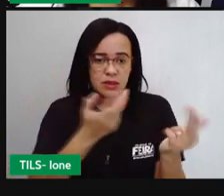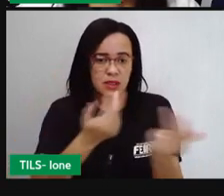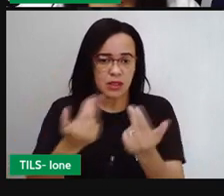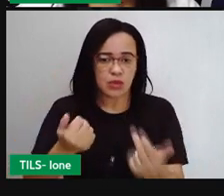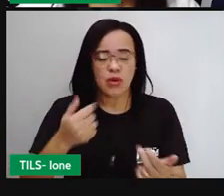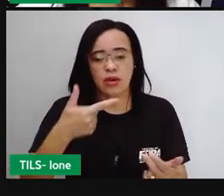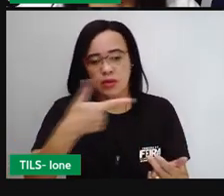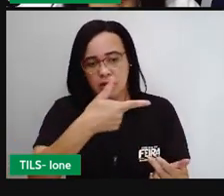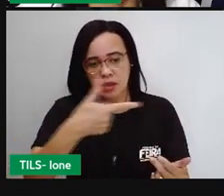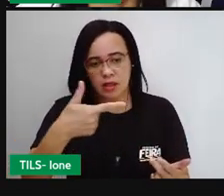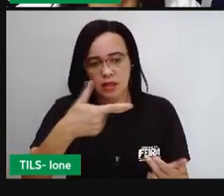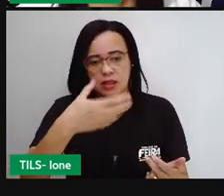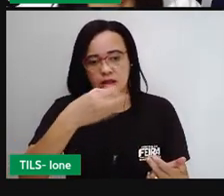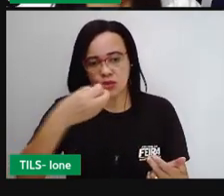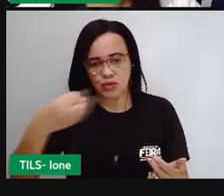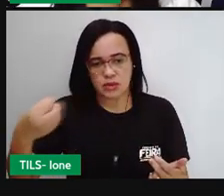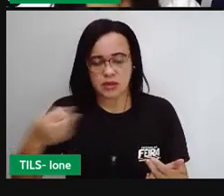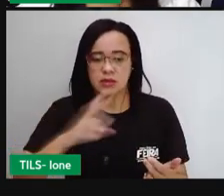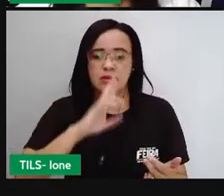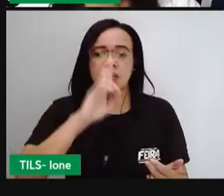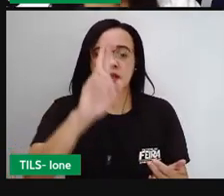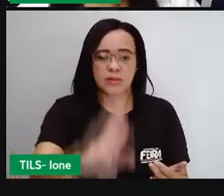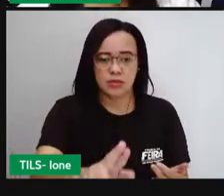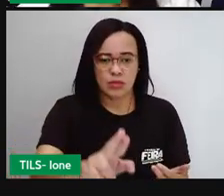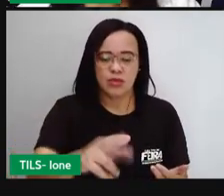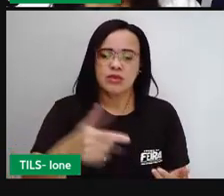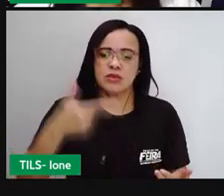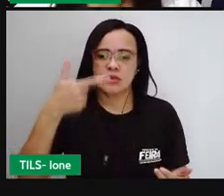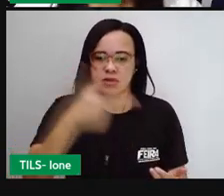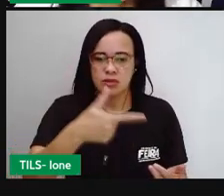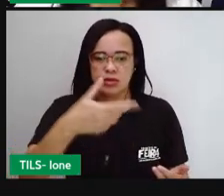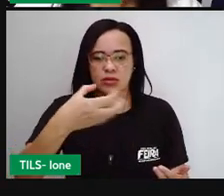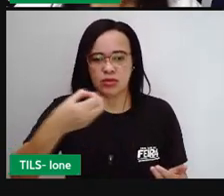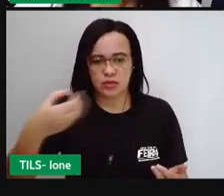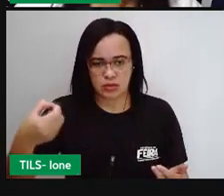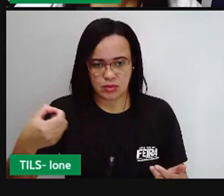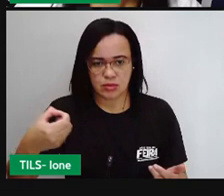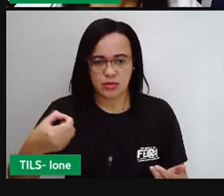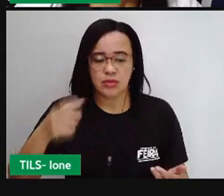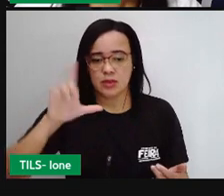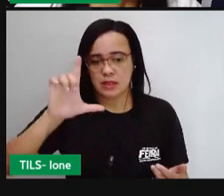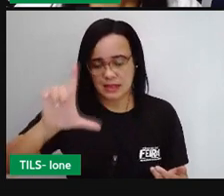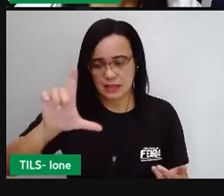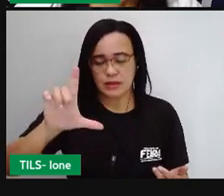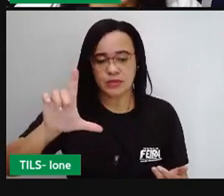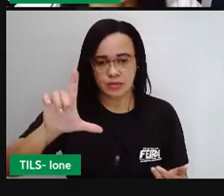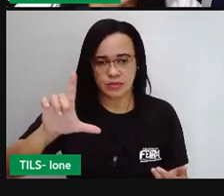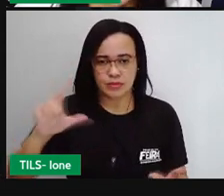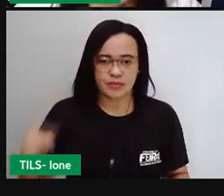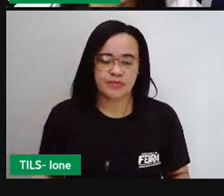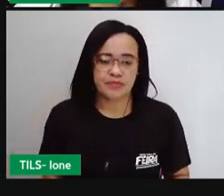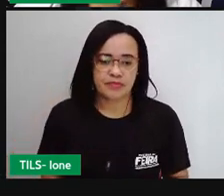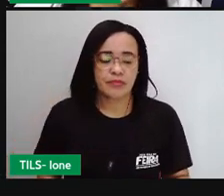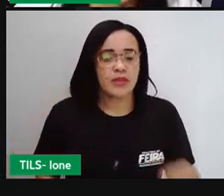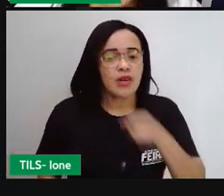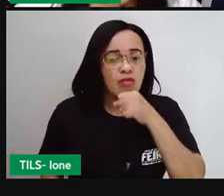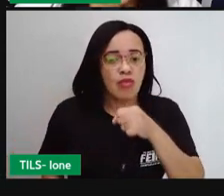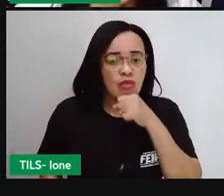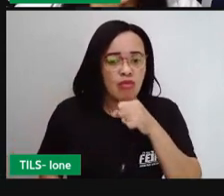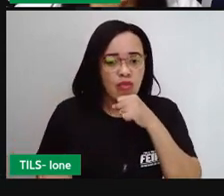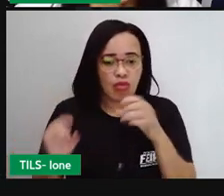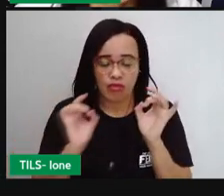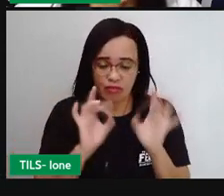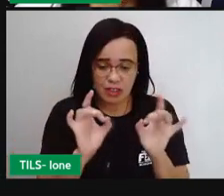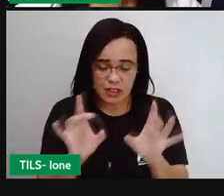Qual é a minha resposta? 200 litros. Em um latão, o vovô vendeu 50 litros. Em quatro